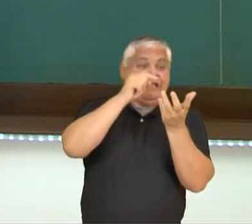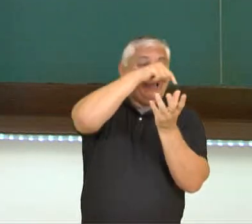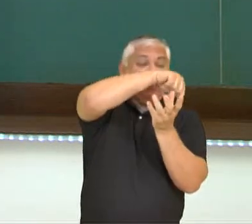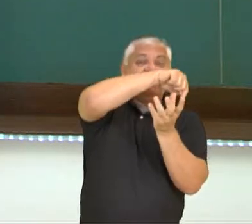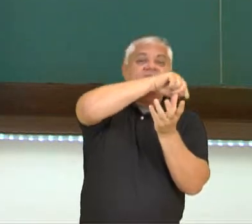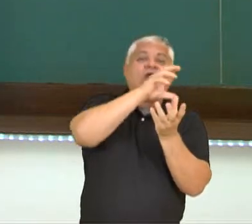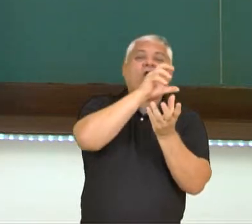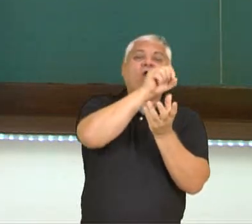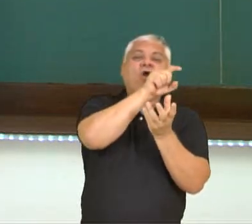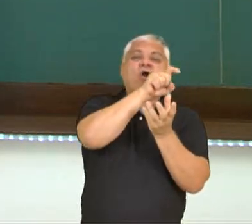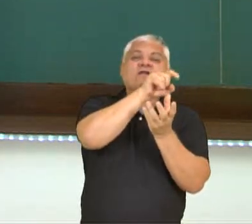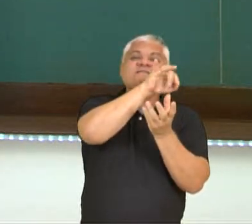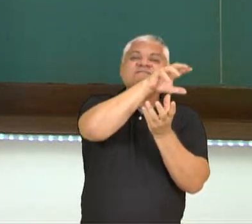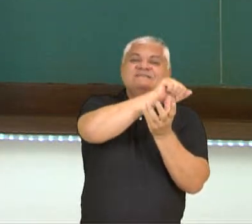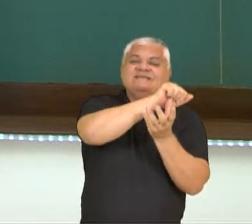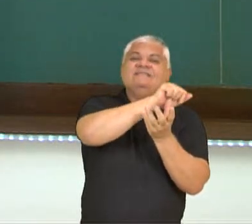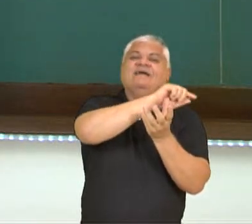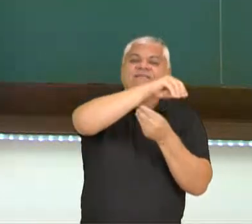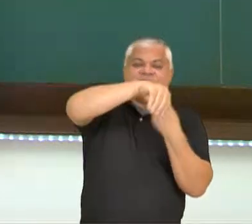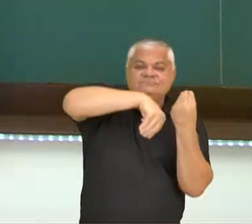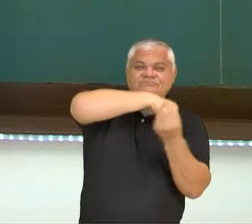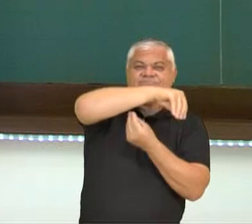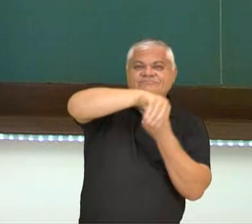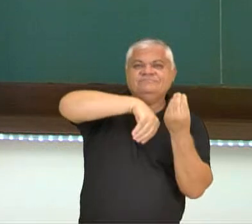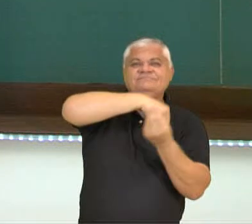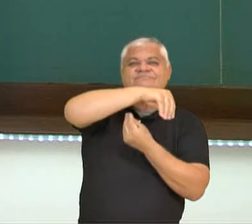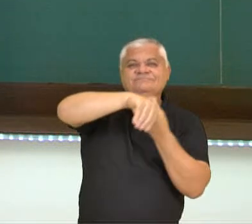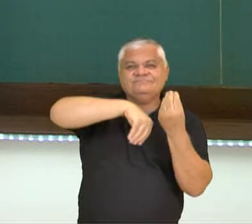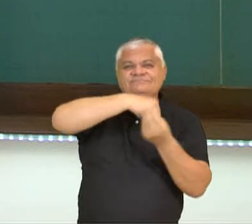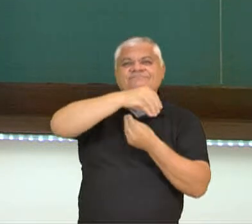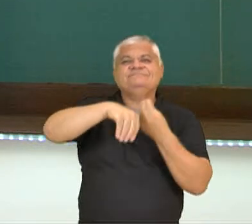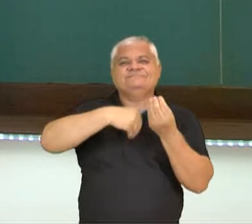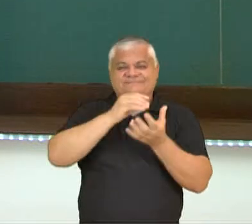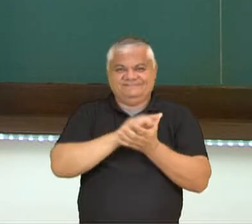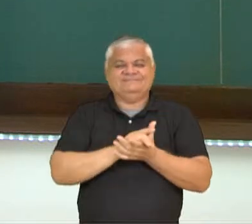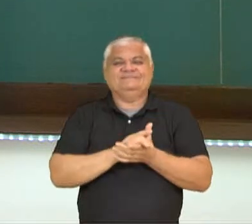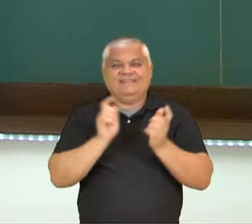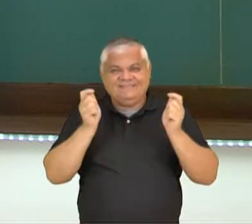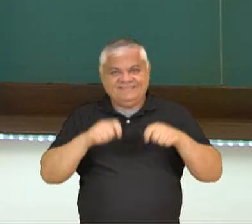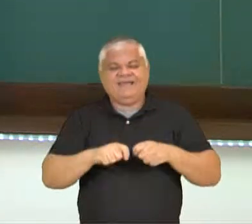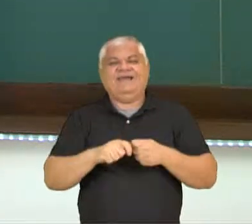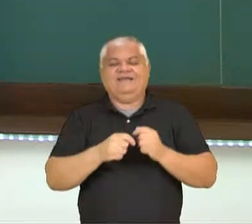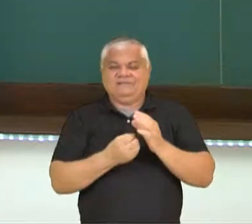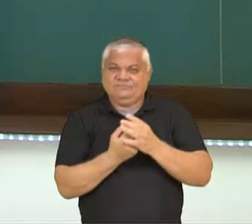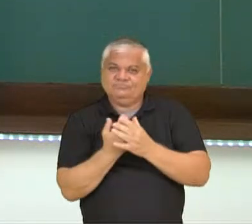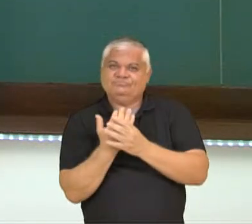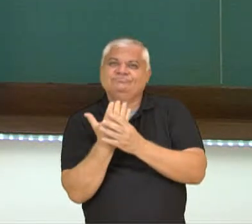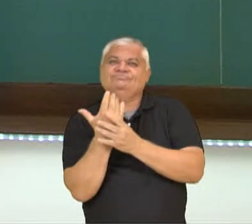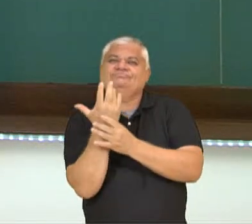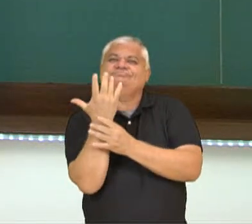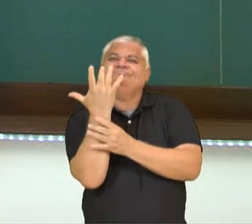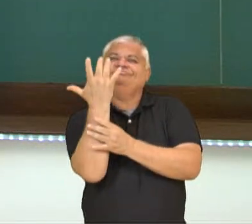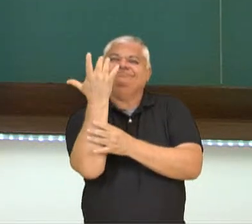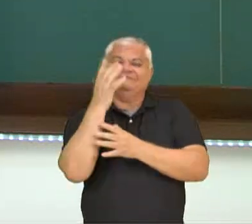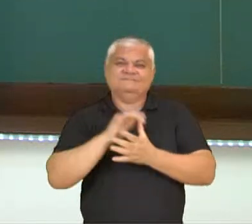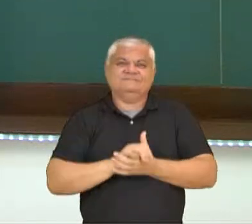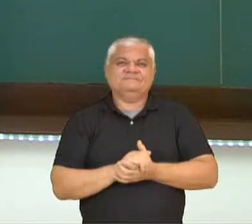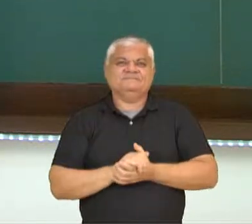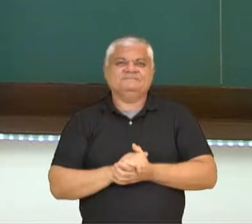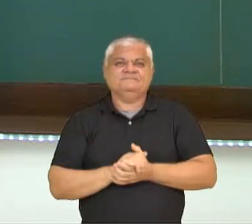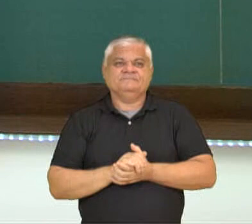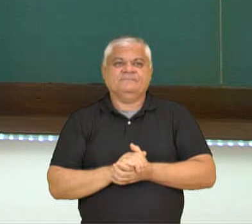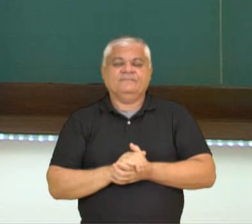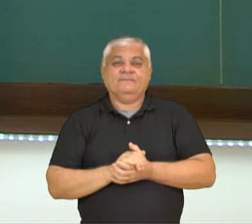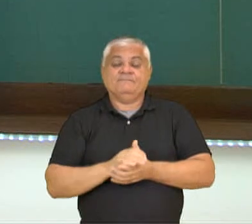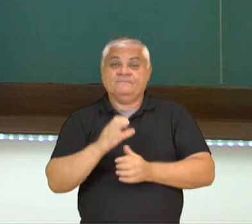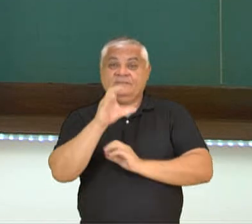auxina para justamente compensar a falta dessa luminosidade e promover o crescimento da planta, tá? A